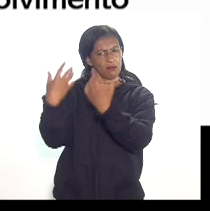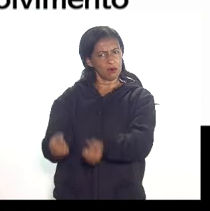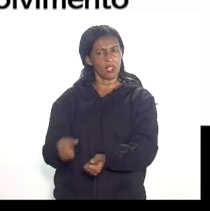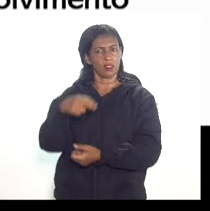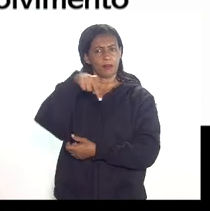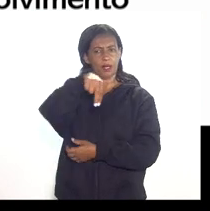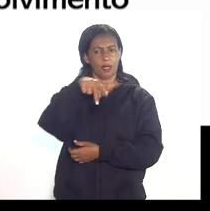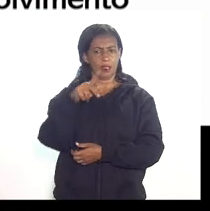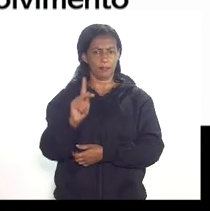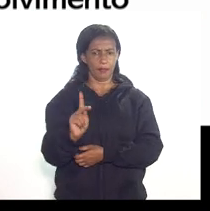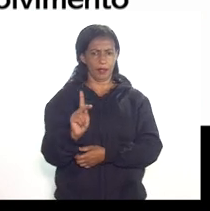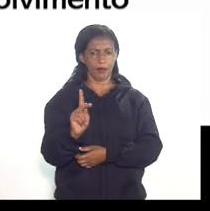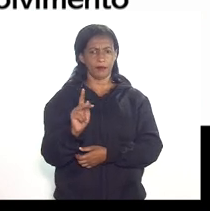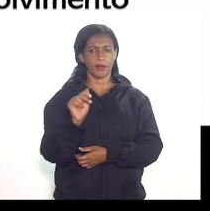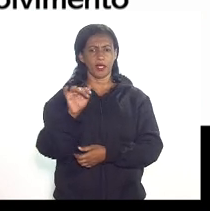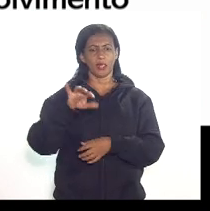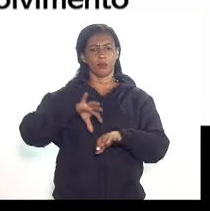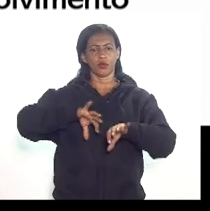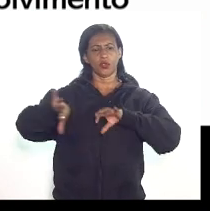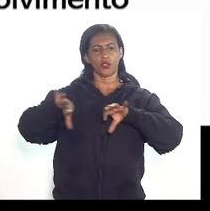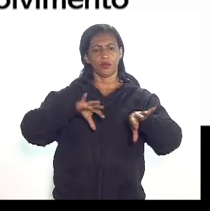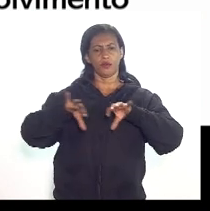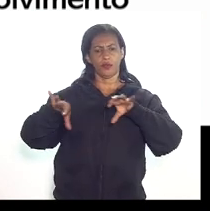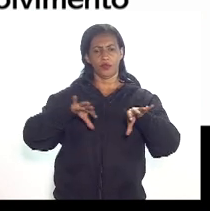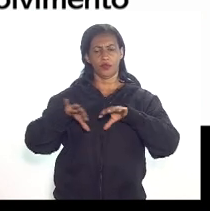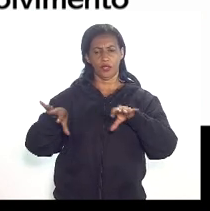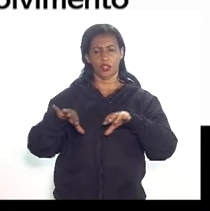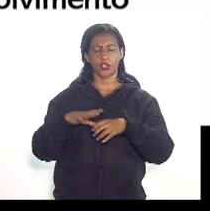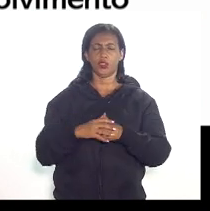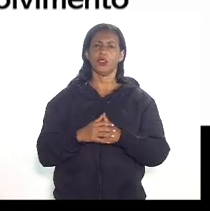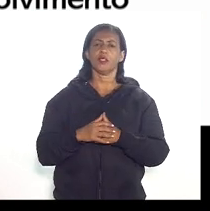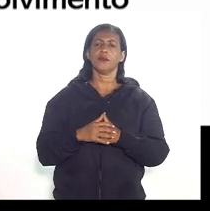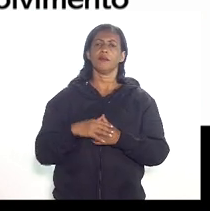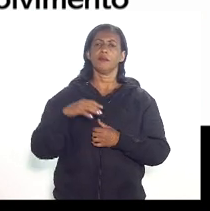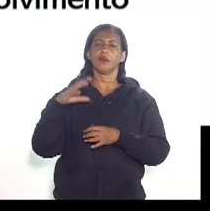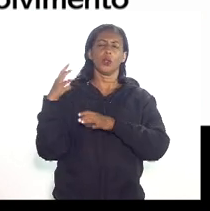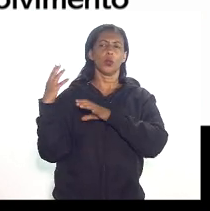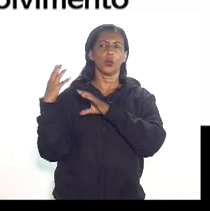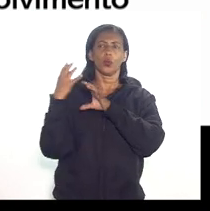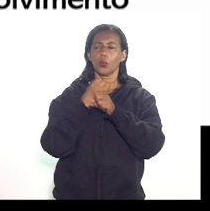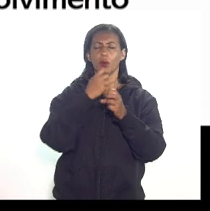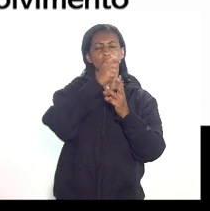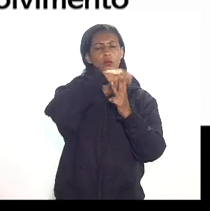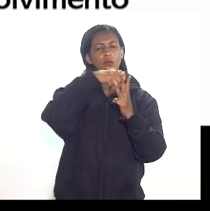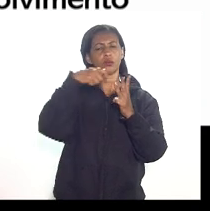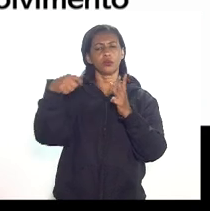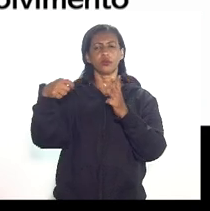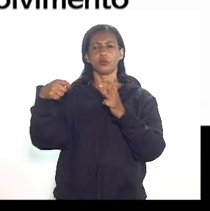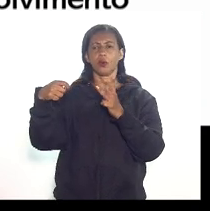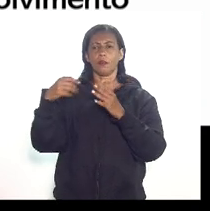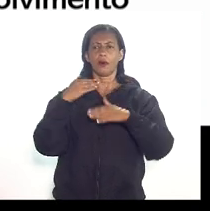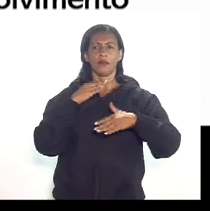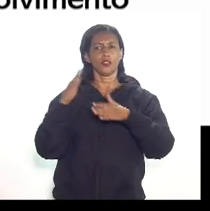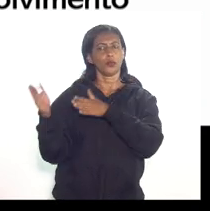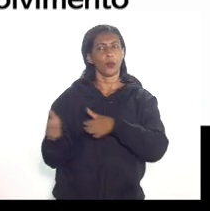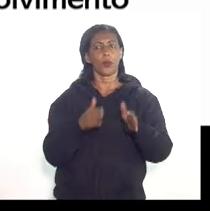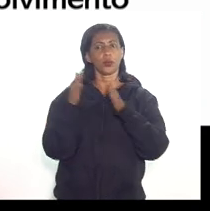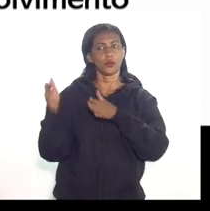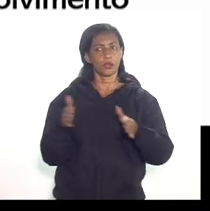depois ele é deduzido dividindo esse gasto pelo número de trimestres previsto para a fase de produção